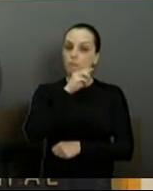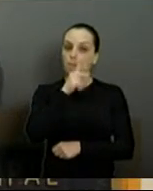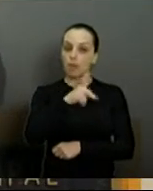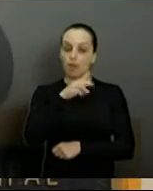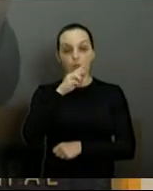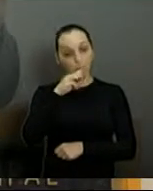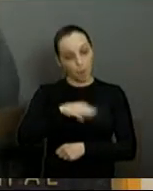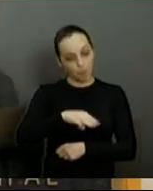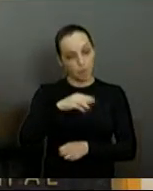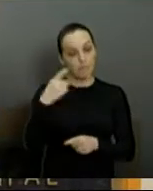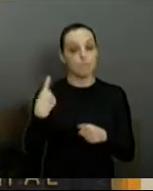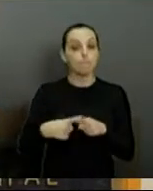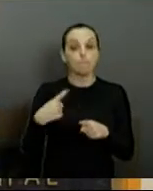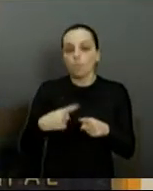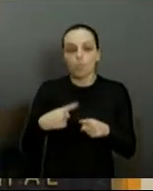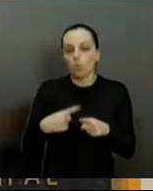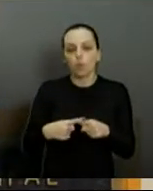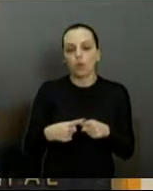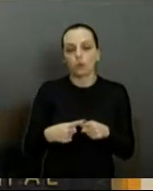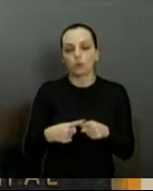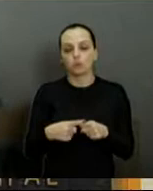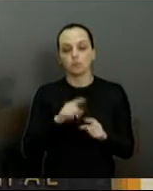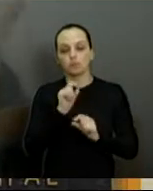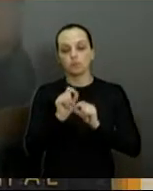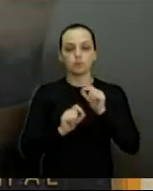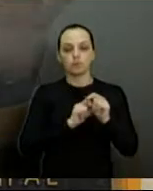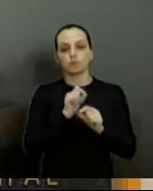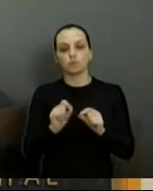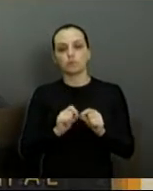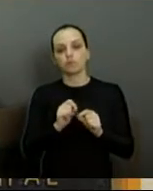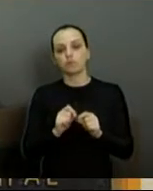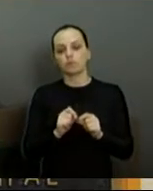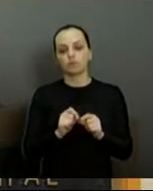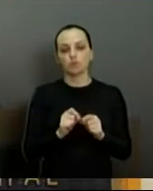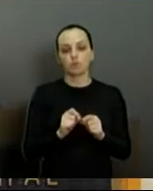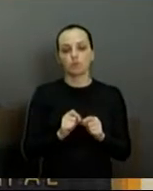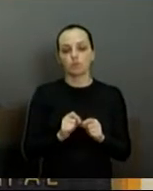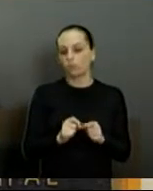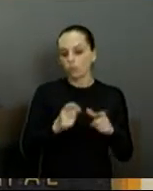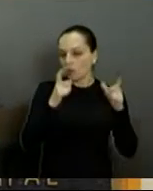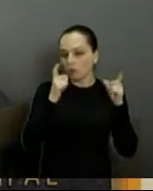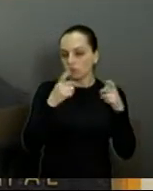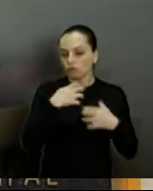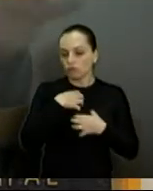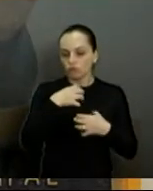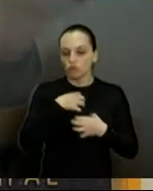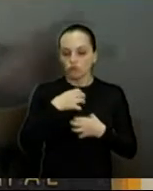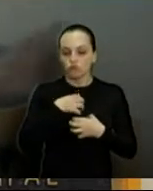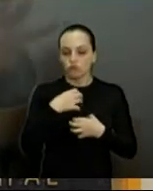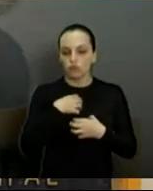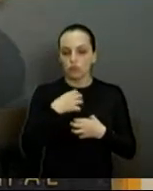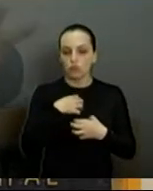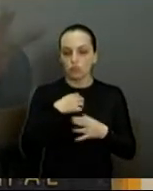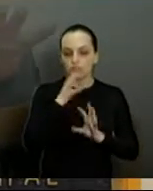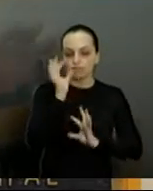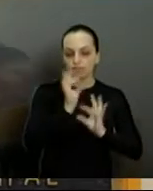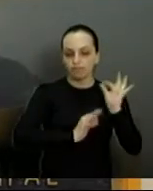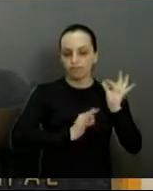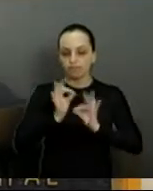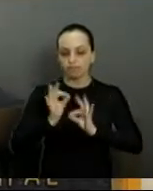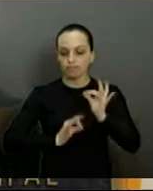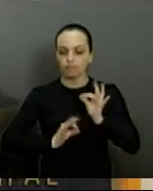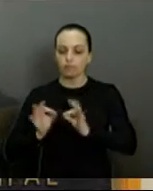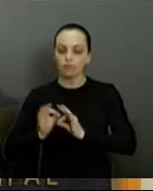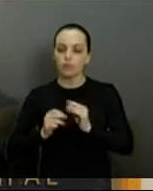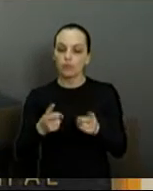a maneira do... que está sendo conduzido, você percebe que é o mesmo...